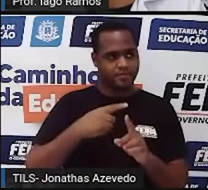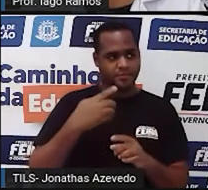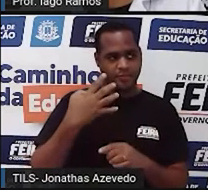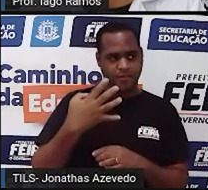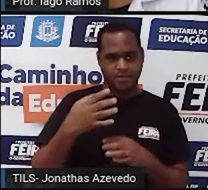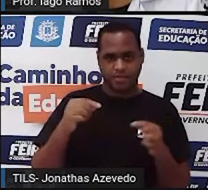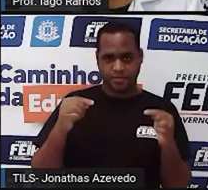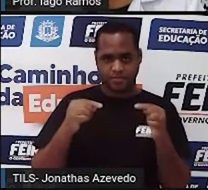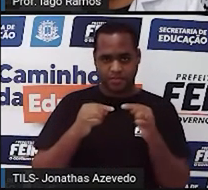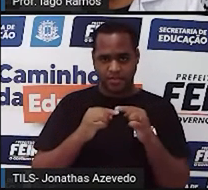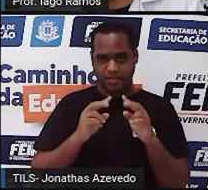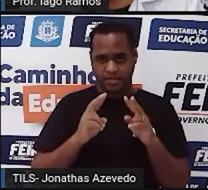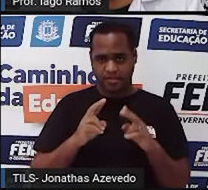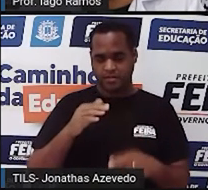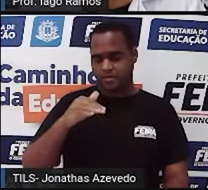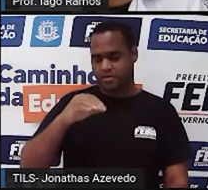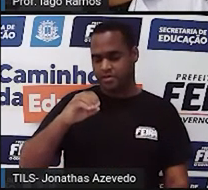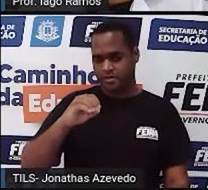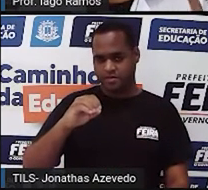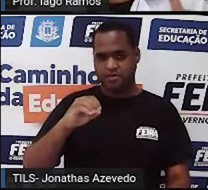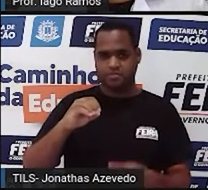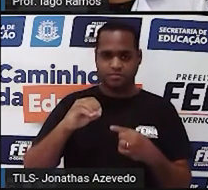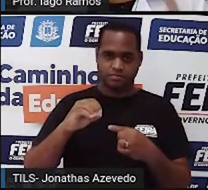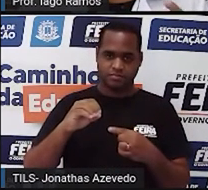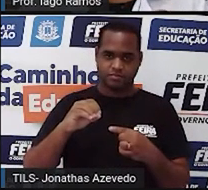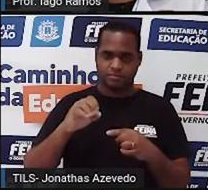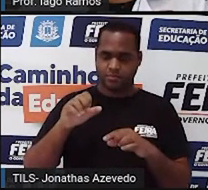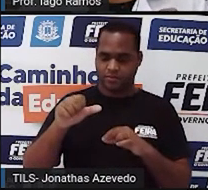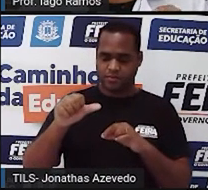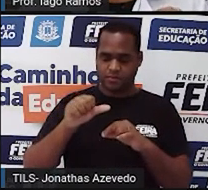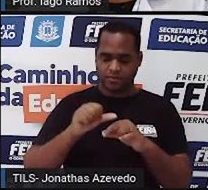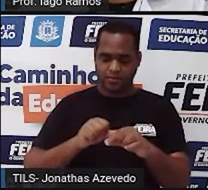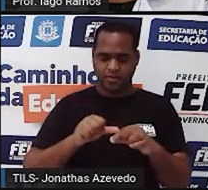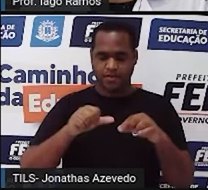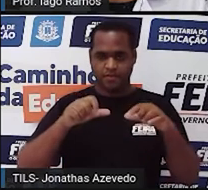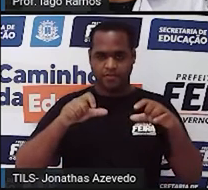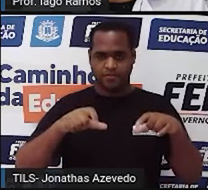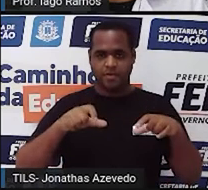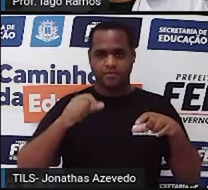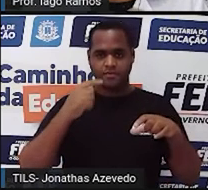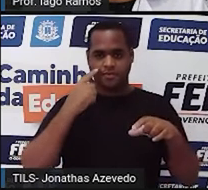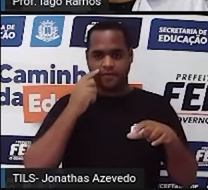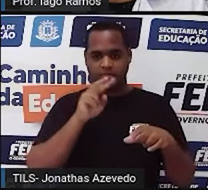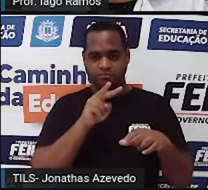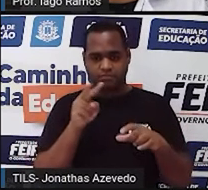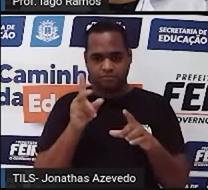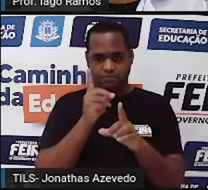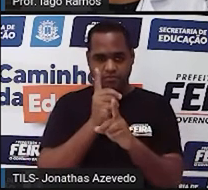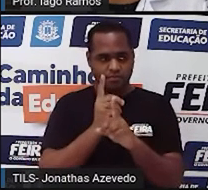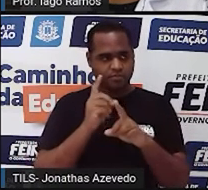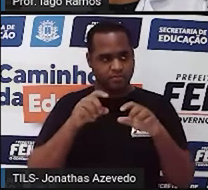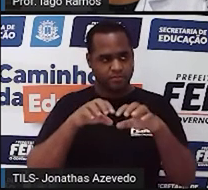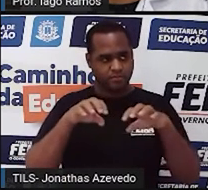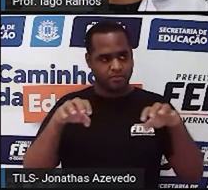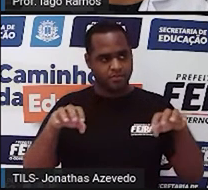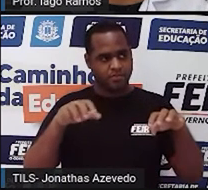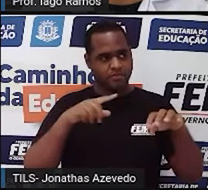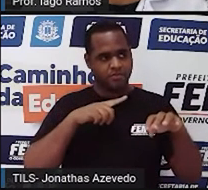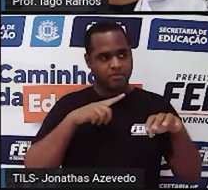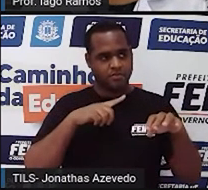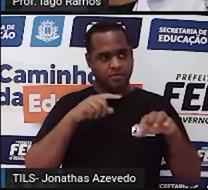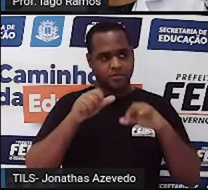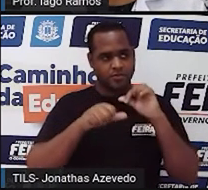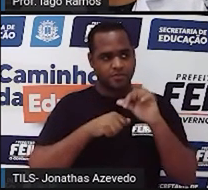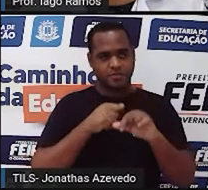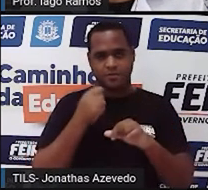que continua sendo 10. Trocar de lugar. Veja que a gente trocou de posição ali na conta o 4